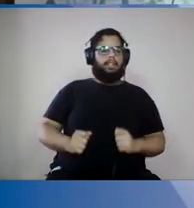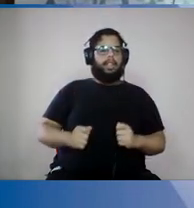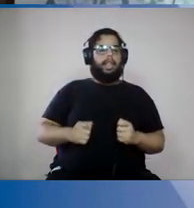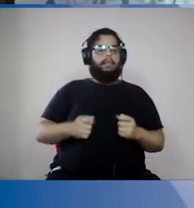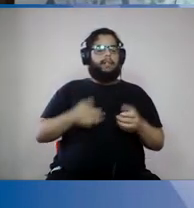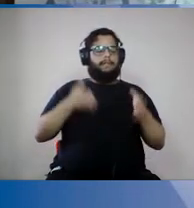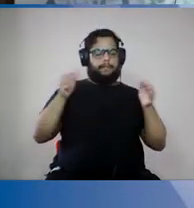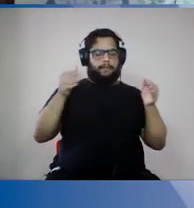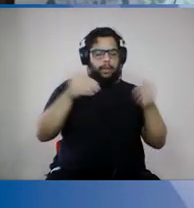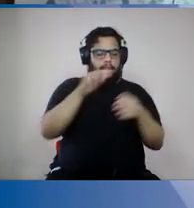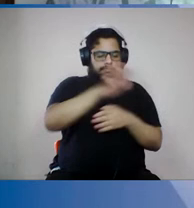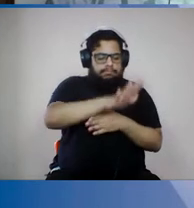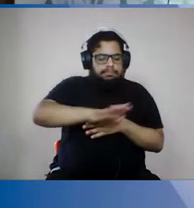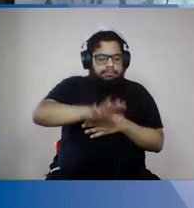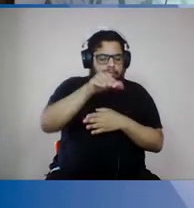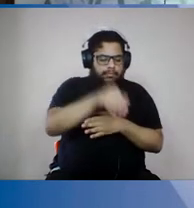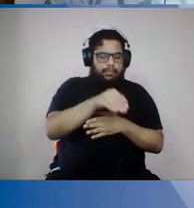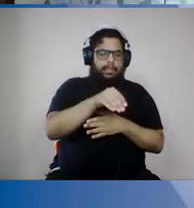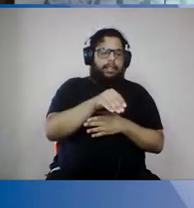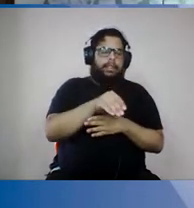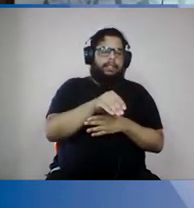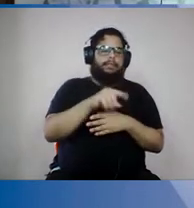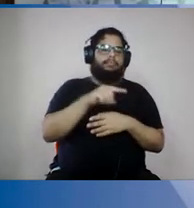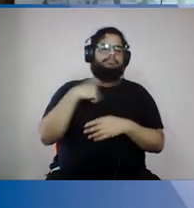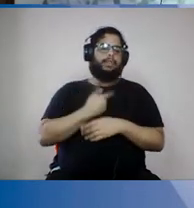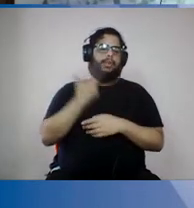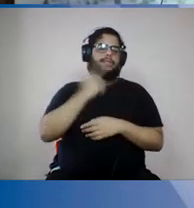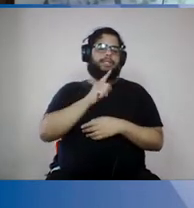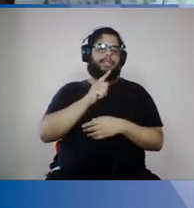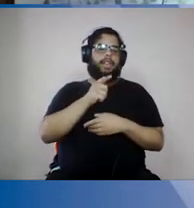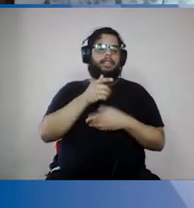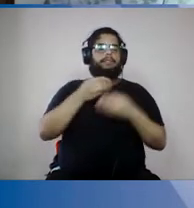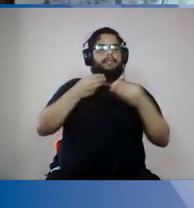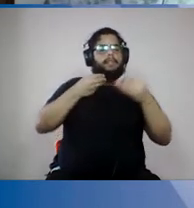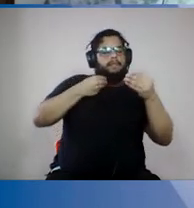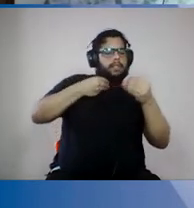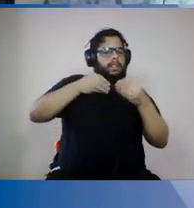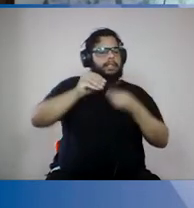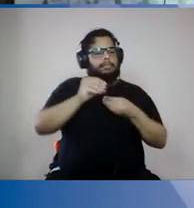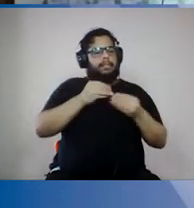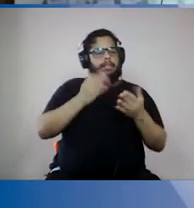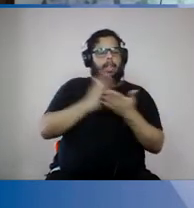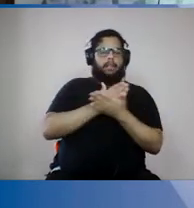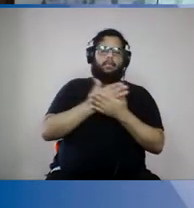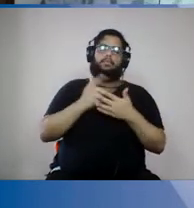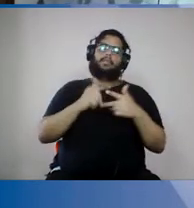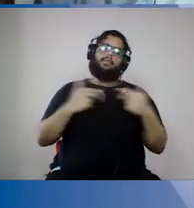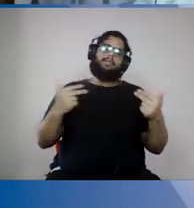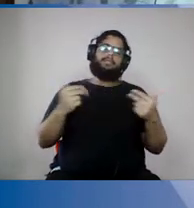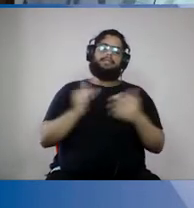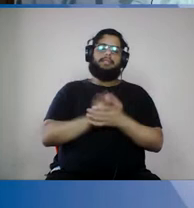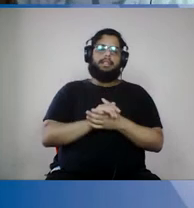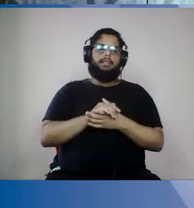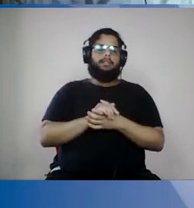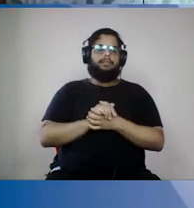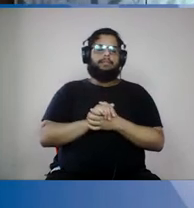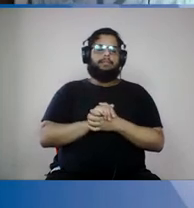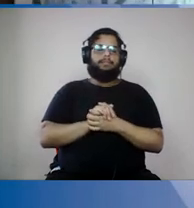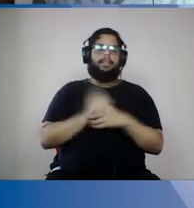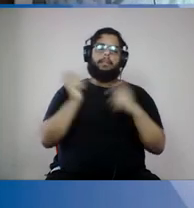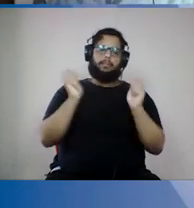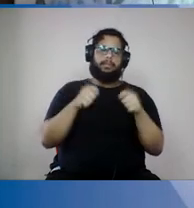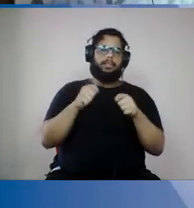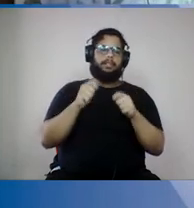focal em loco do vírus, eu consigo então começar a flexibilizar algumas coisas para que então a gente